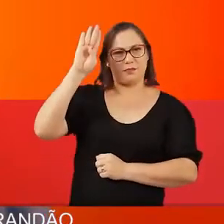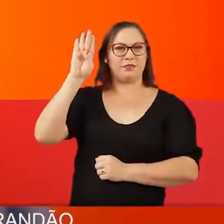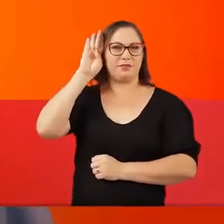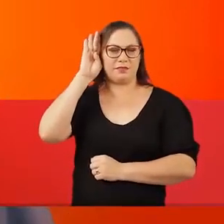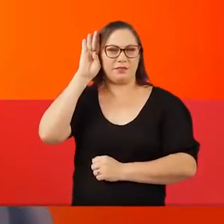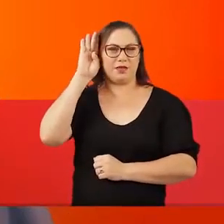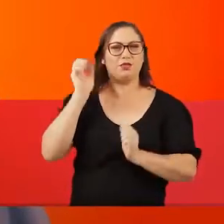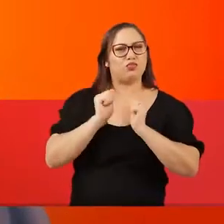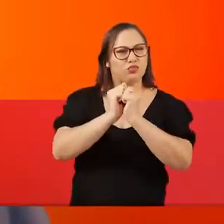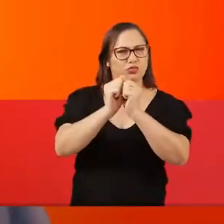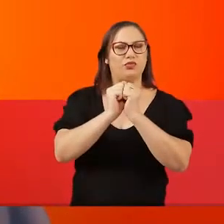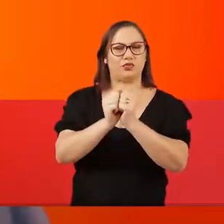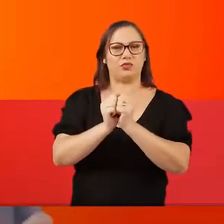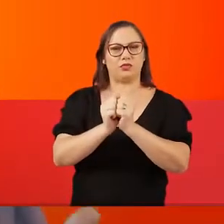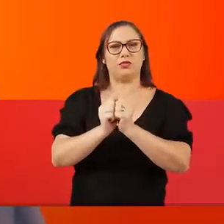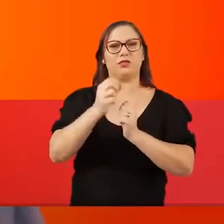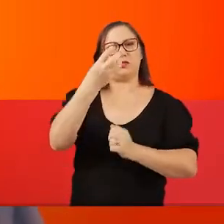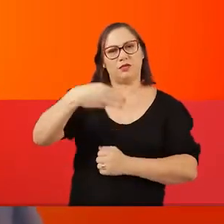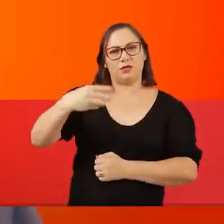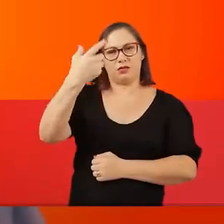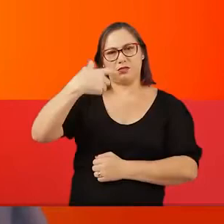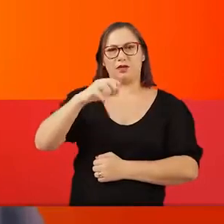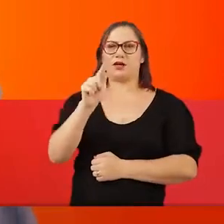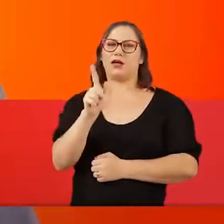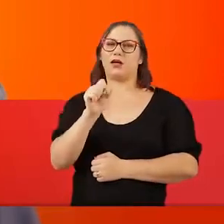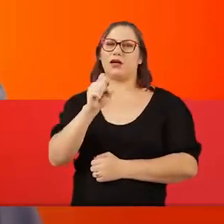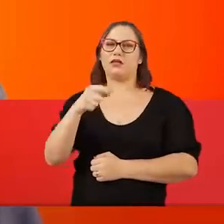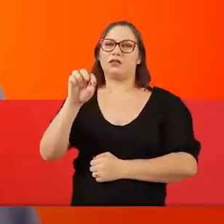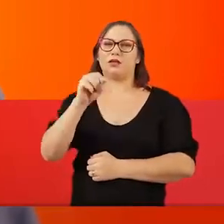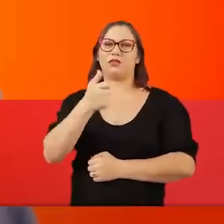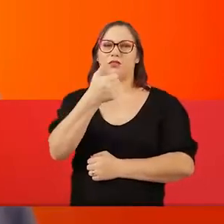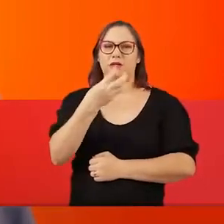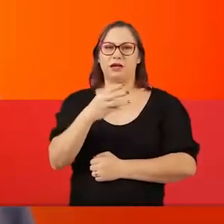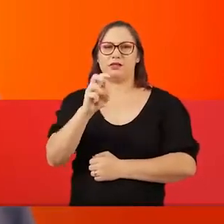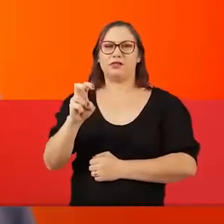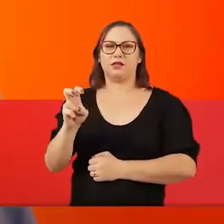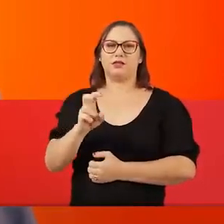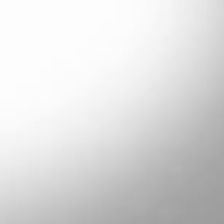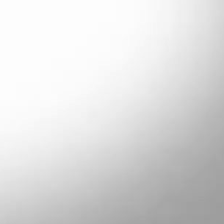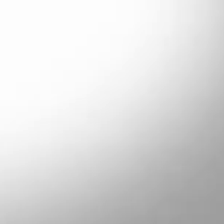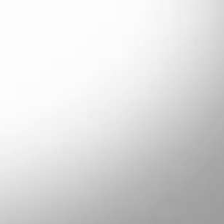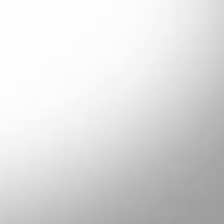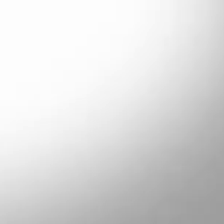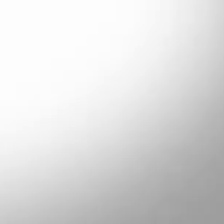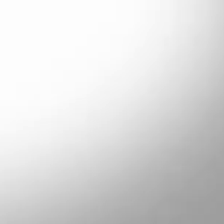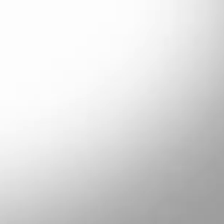e Brandão. Juntos pelo Maranhão. Sou Gastão Vieira, 13h55. Tchau,